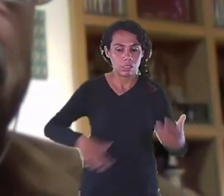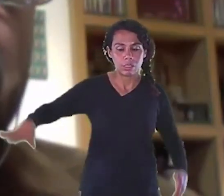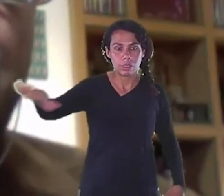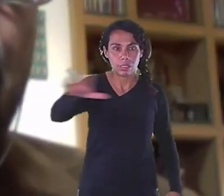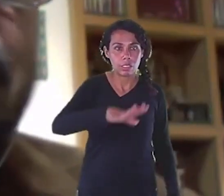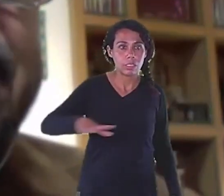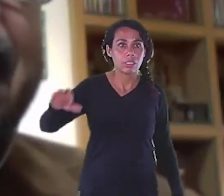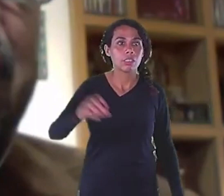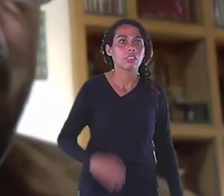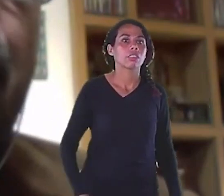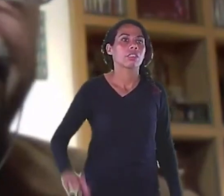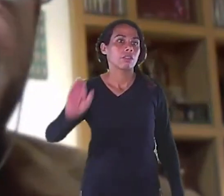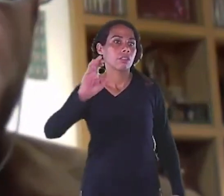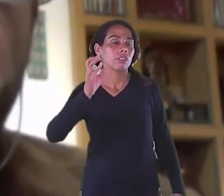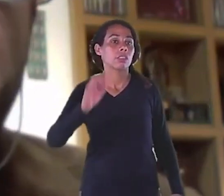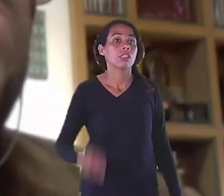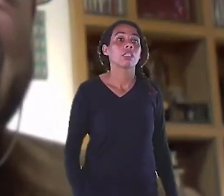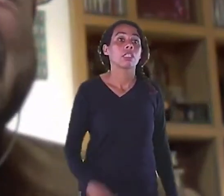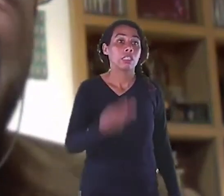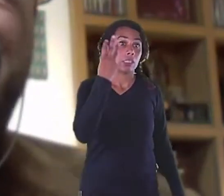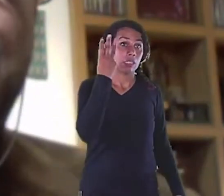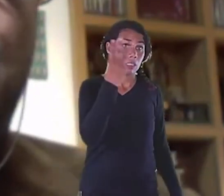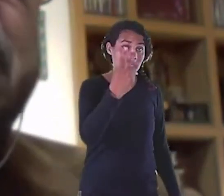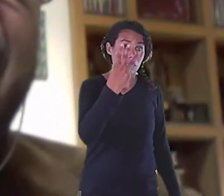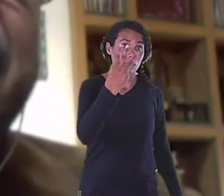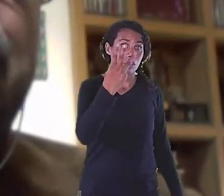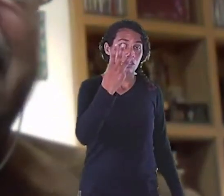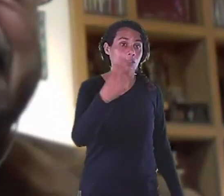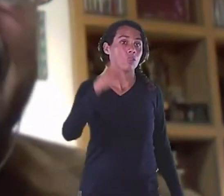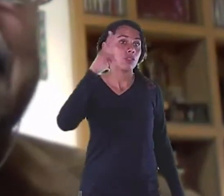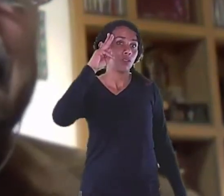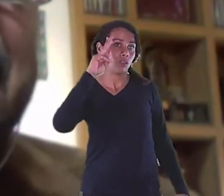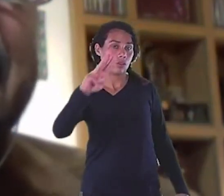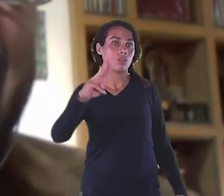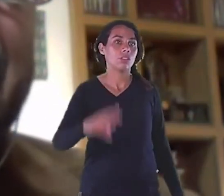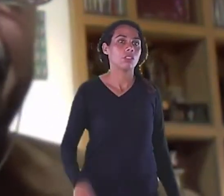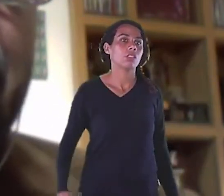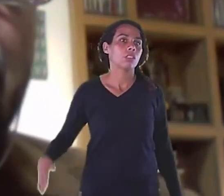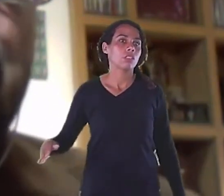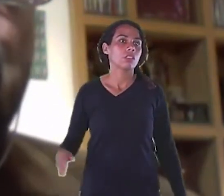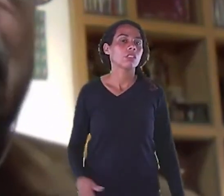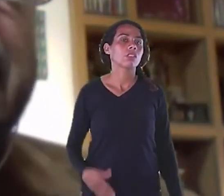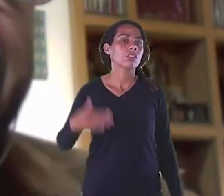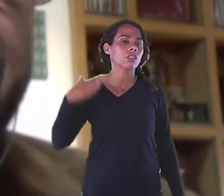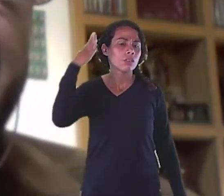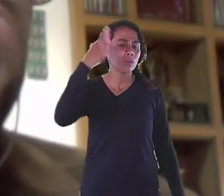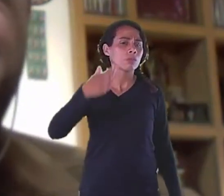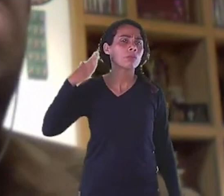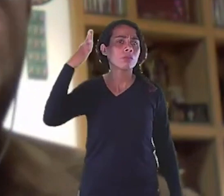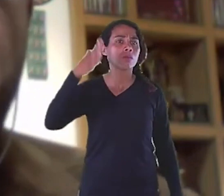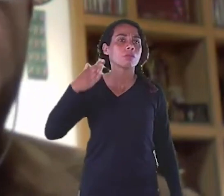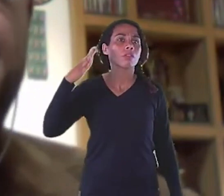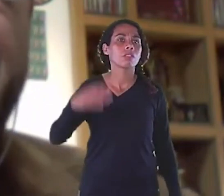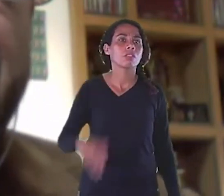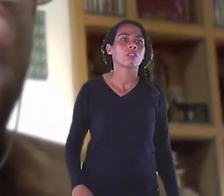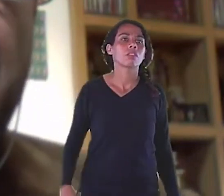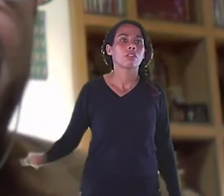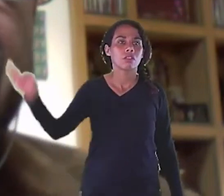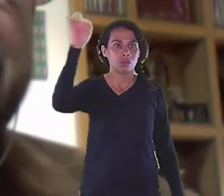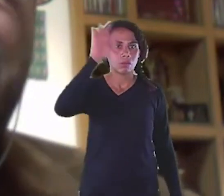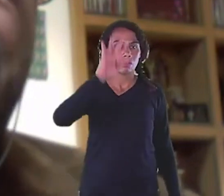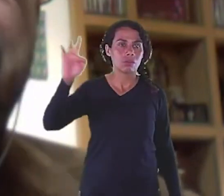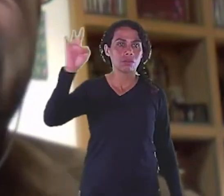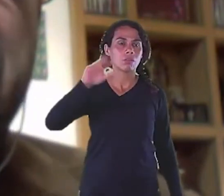congresso Um congresso internacional Realizado por duas grandes universidades Da Itália Do sul da Itália Que foi a